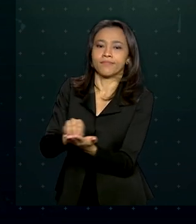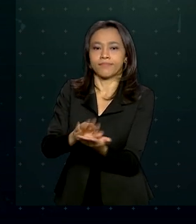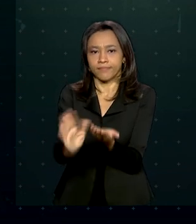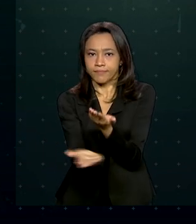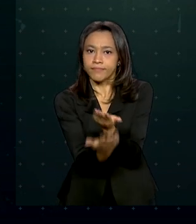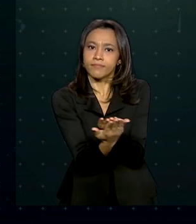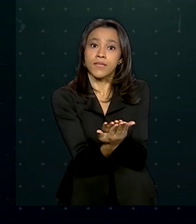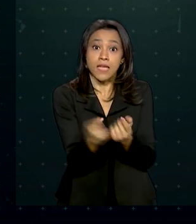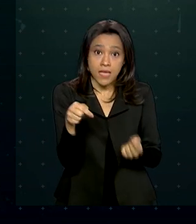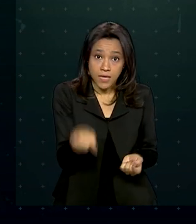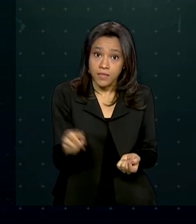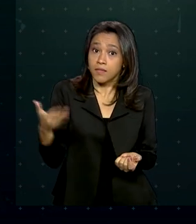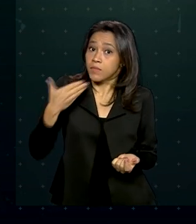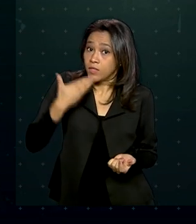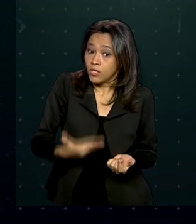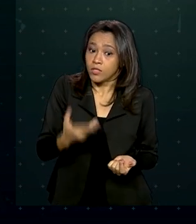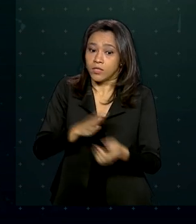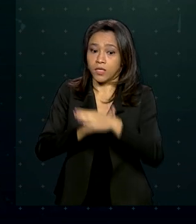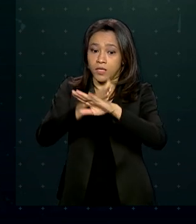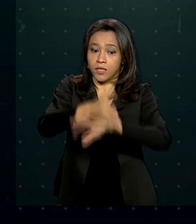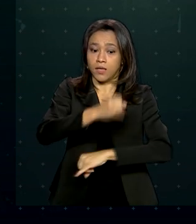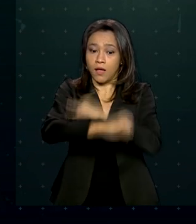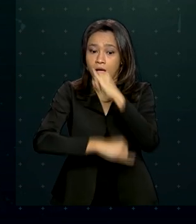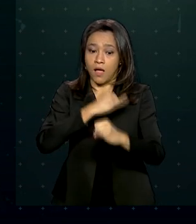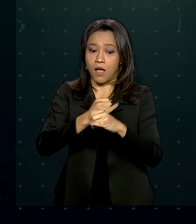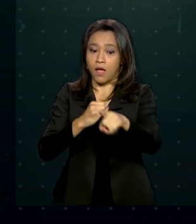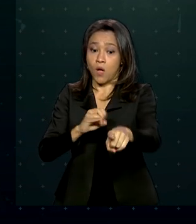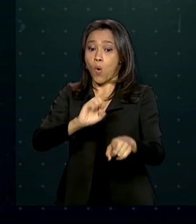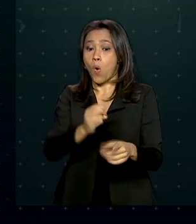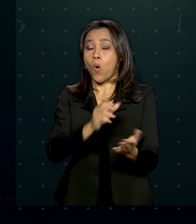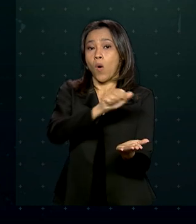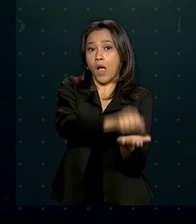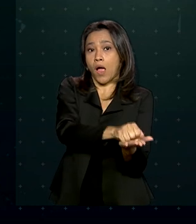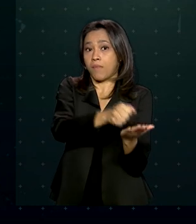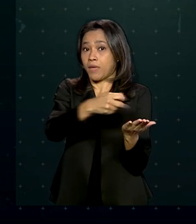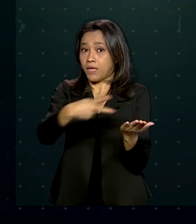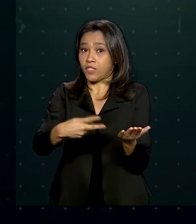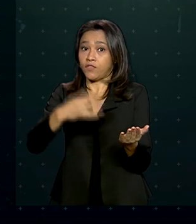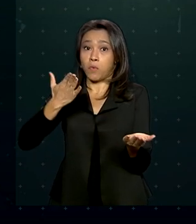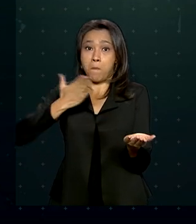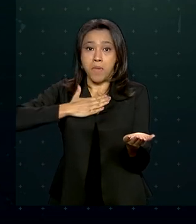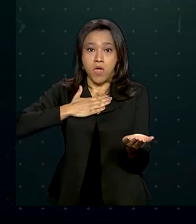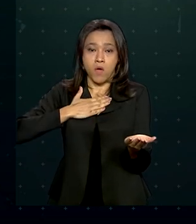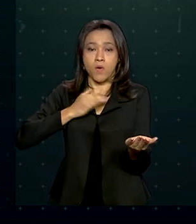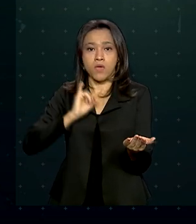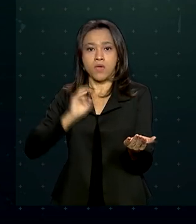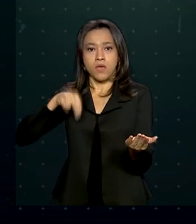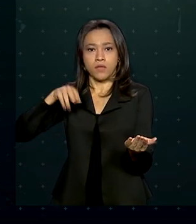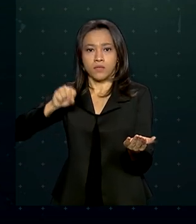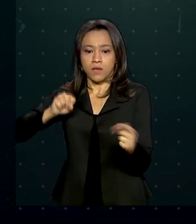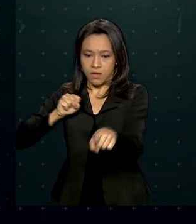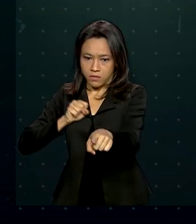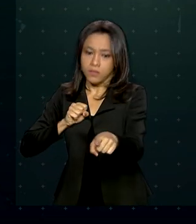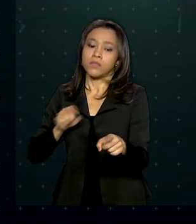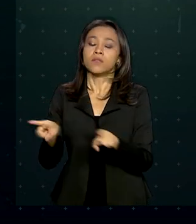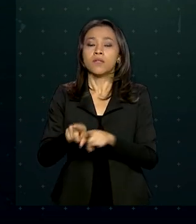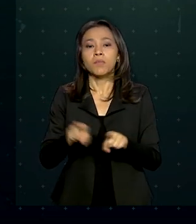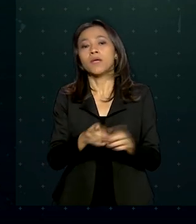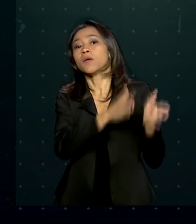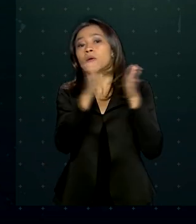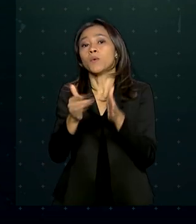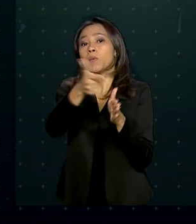O pedido deve ser feito pelo portal ou no aplicativo Meu INSS. Na antecipação do benefício de prestação